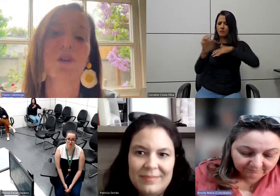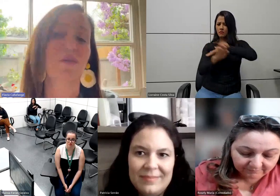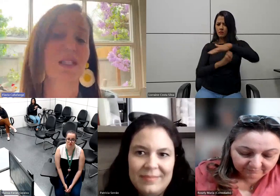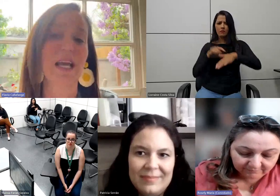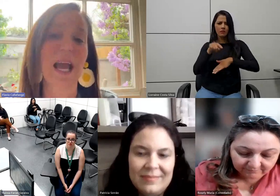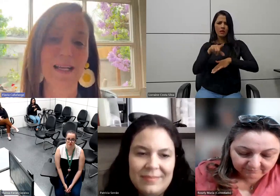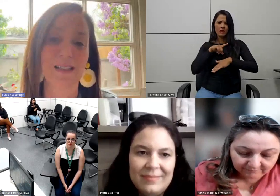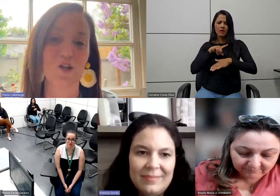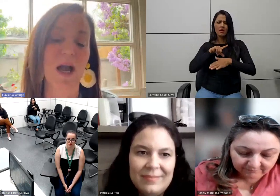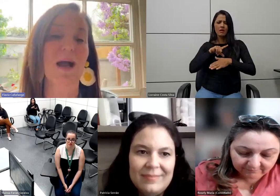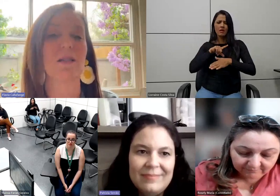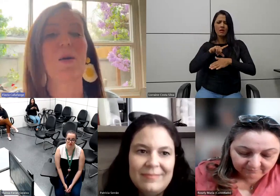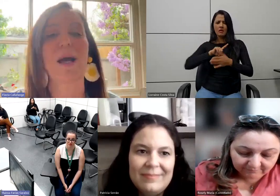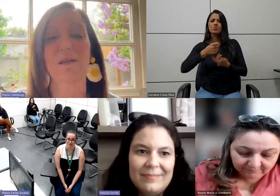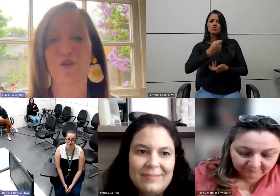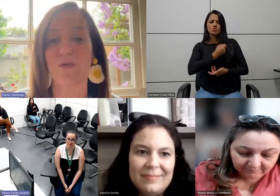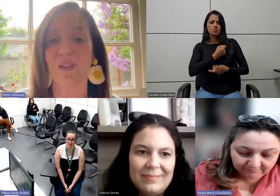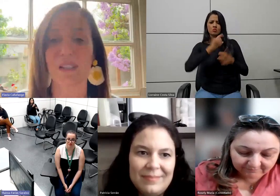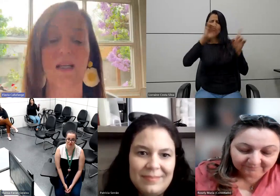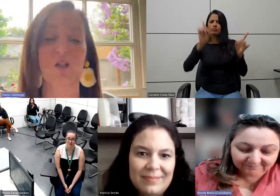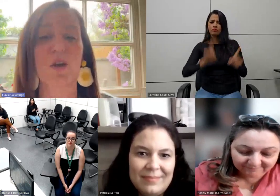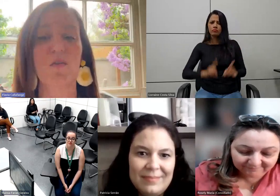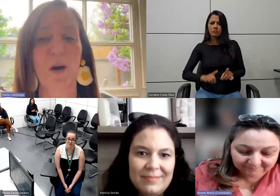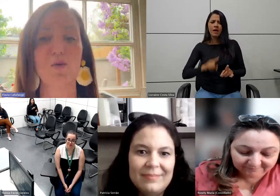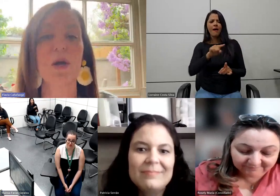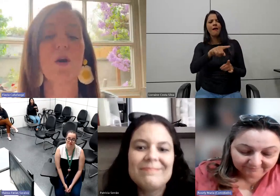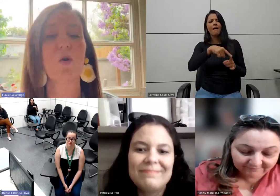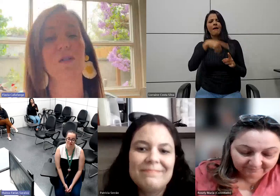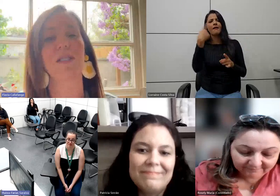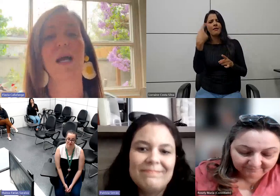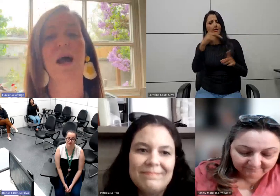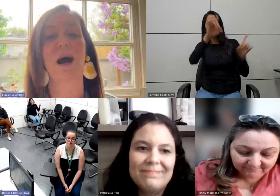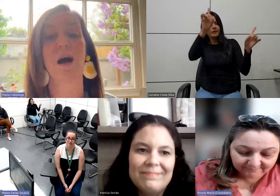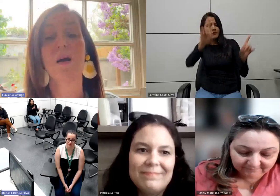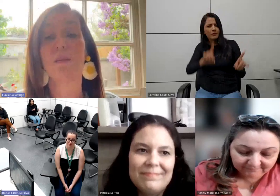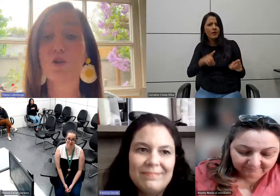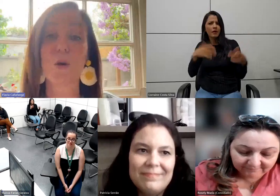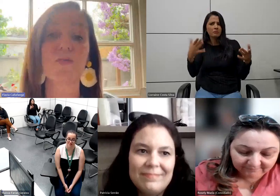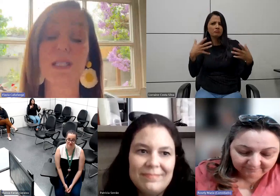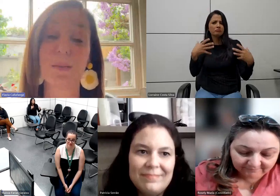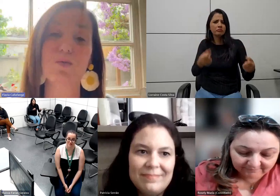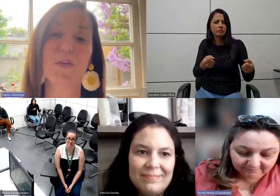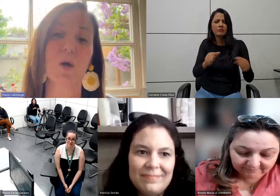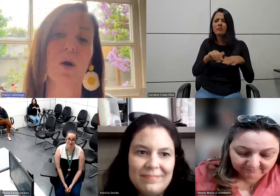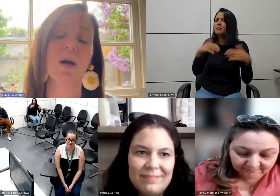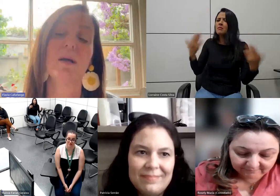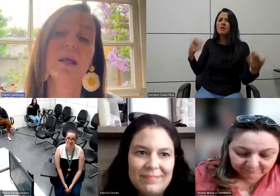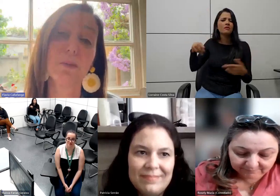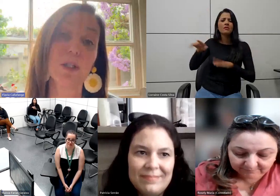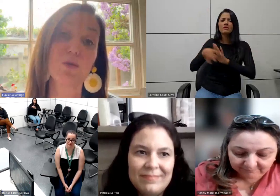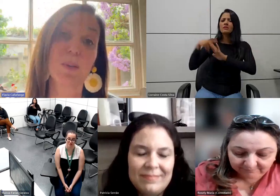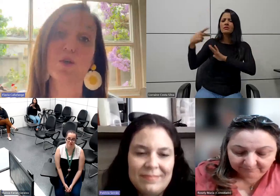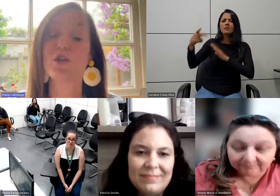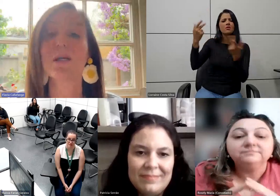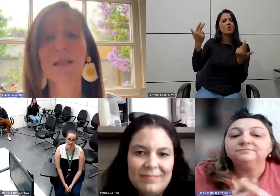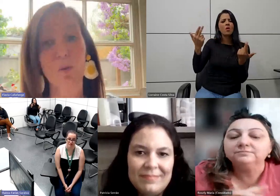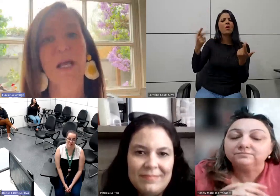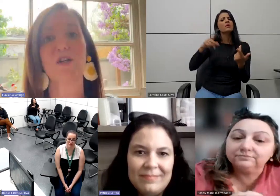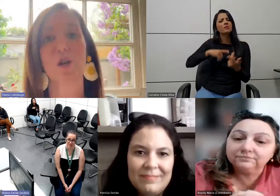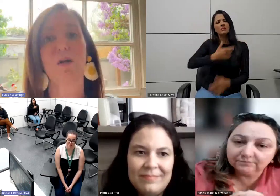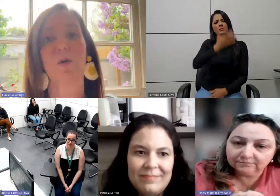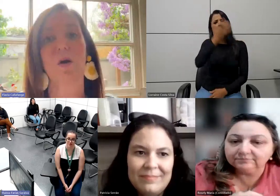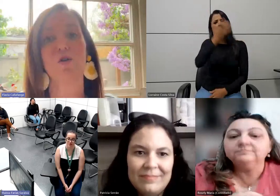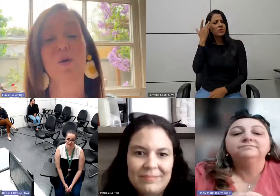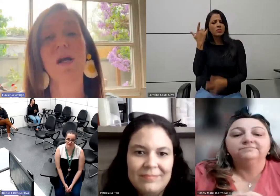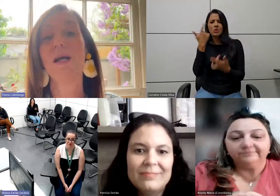número de deficiências, ah, são essas deficiências que vamos considerar, mas como você mesmo falou, tem muitas pessoas pessoas que